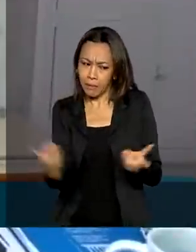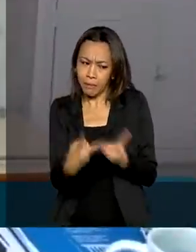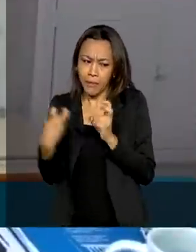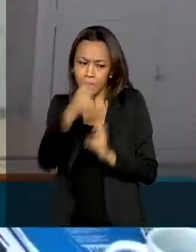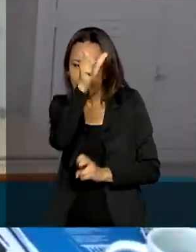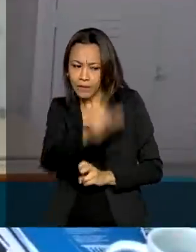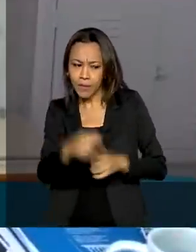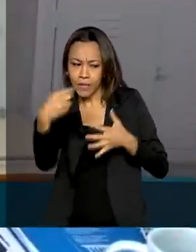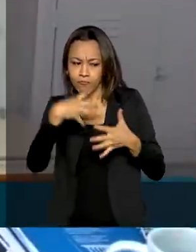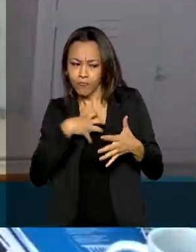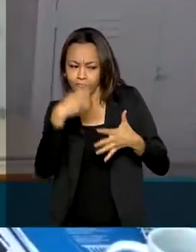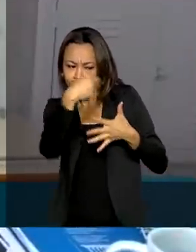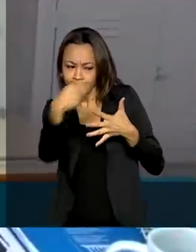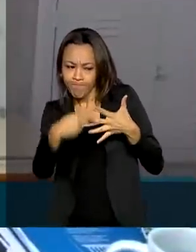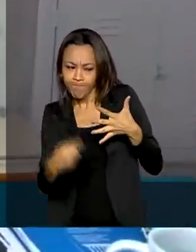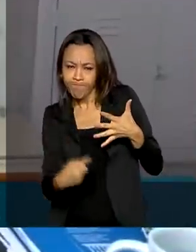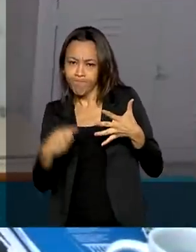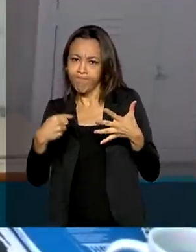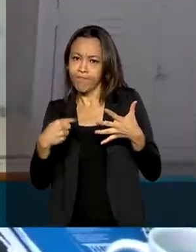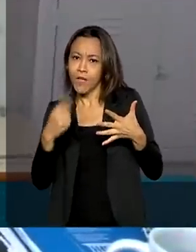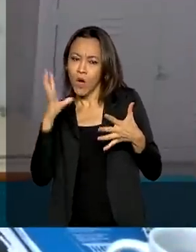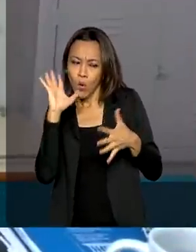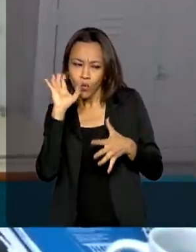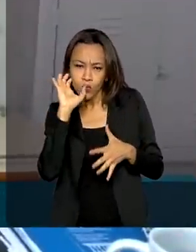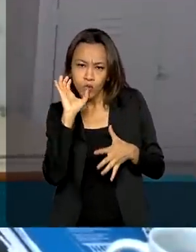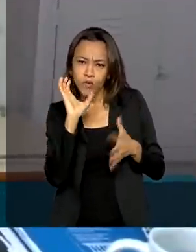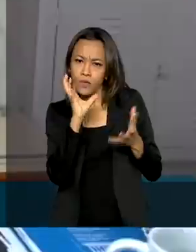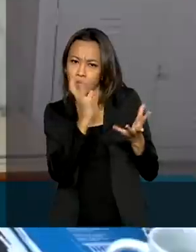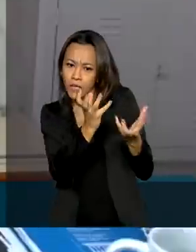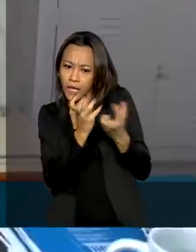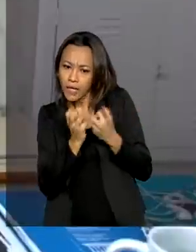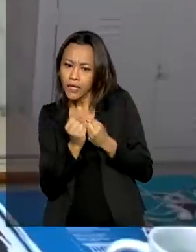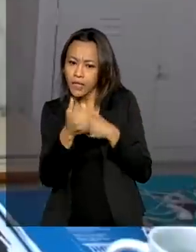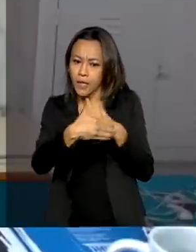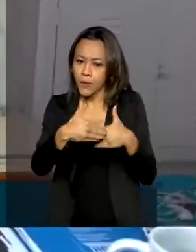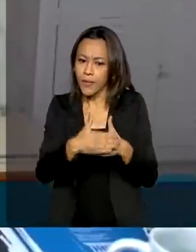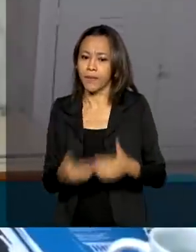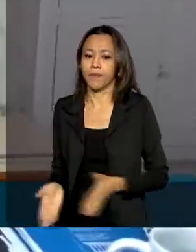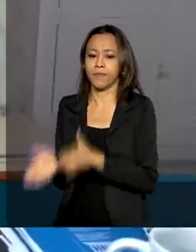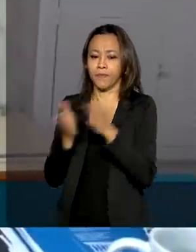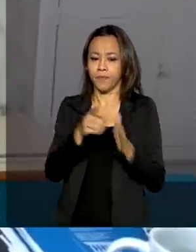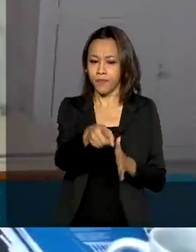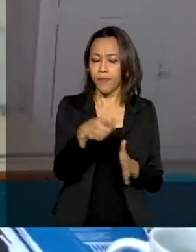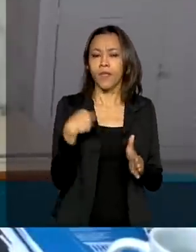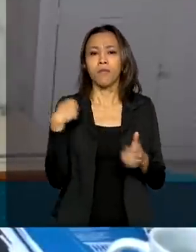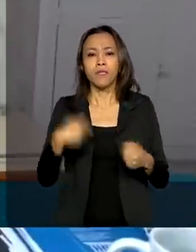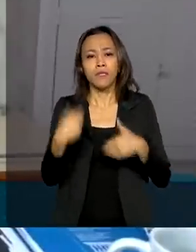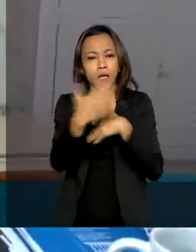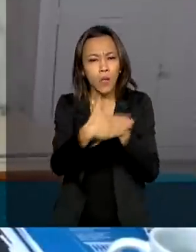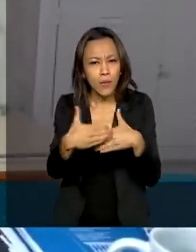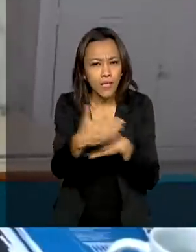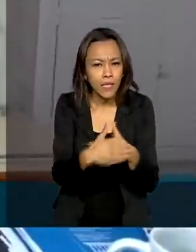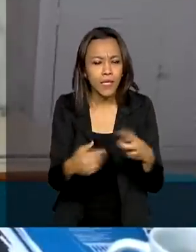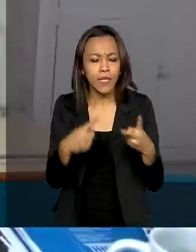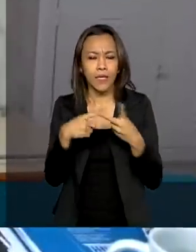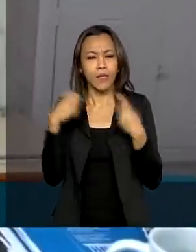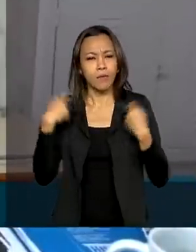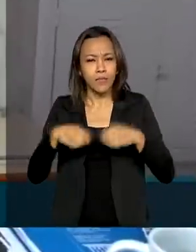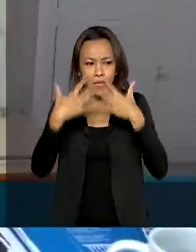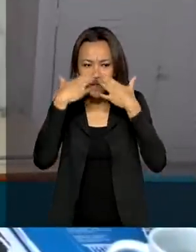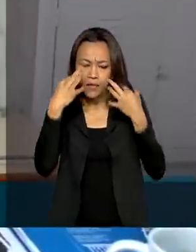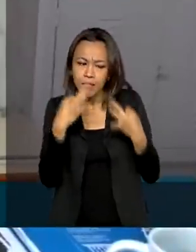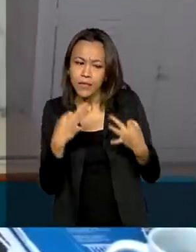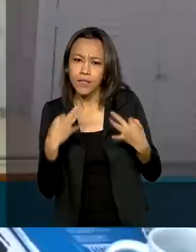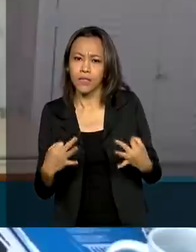sintomas, ouvir e acolher. No carinho, no acolhimento, na atenção, na